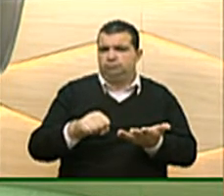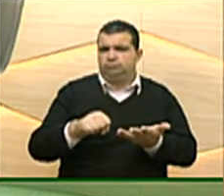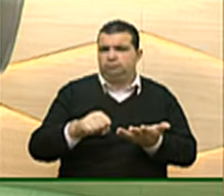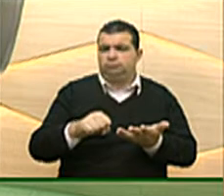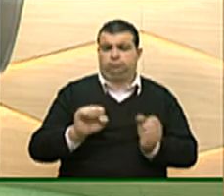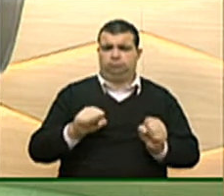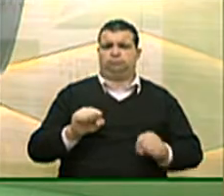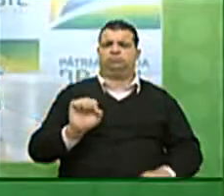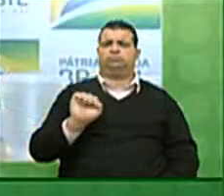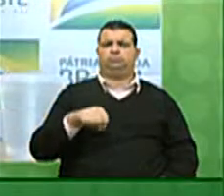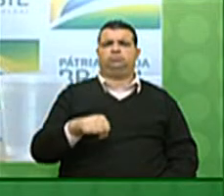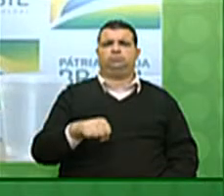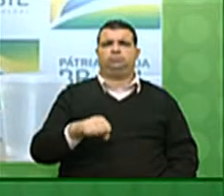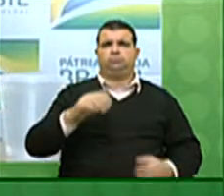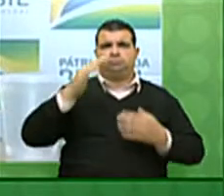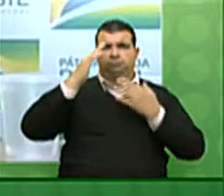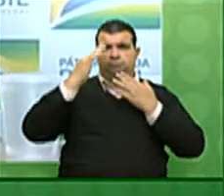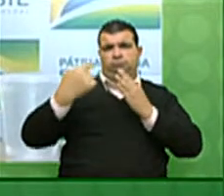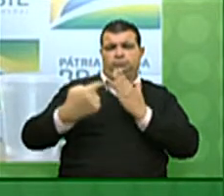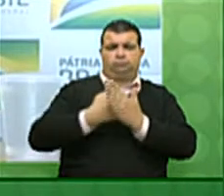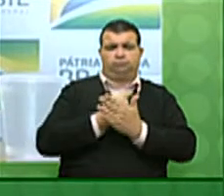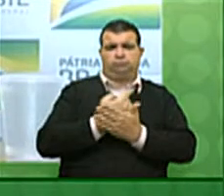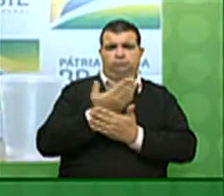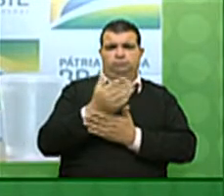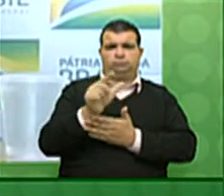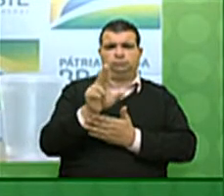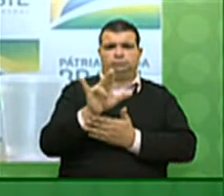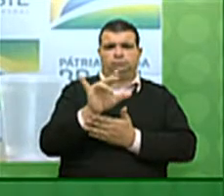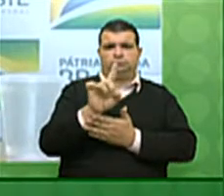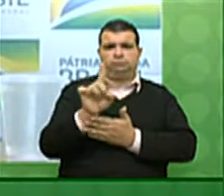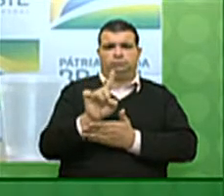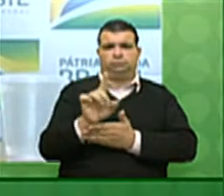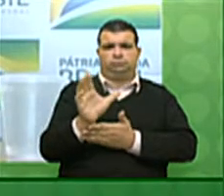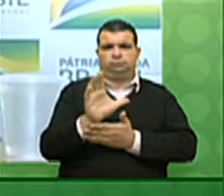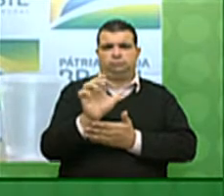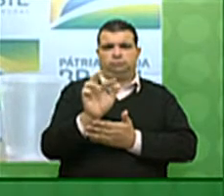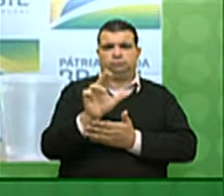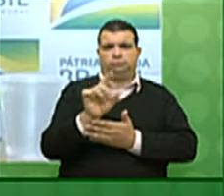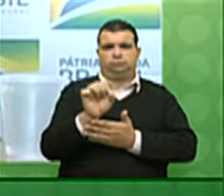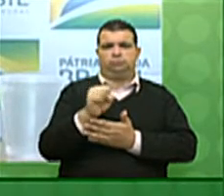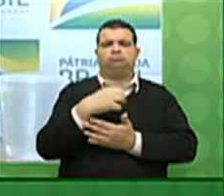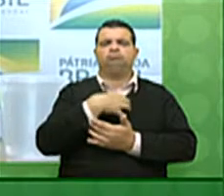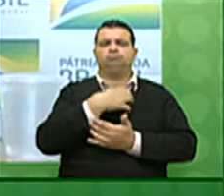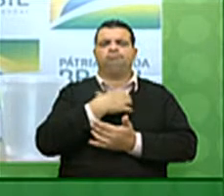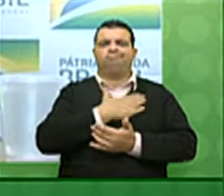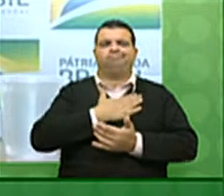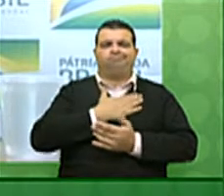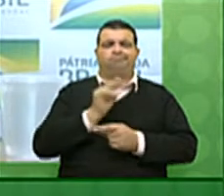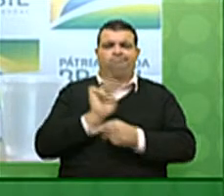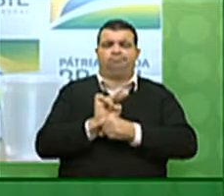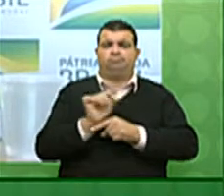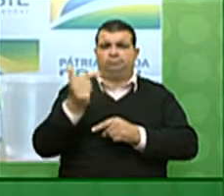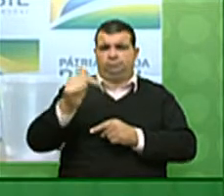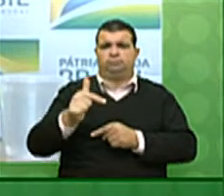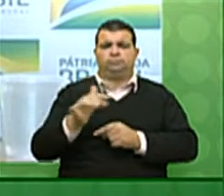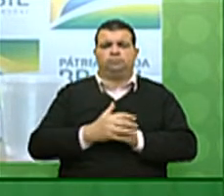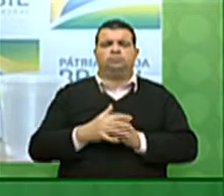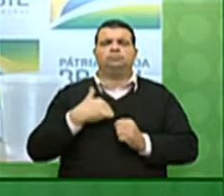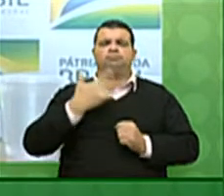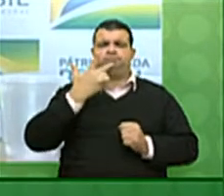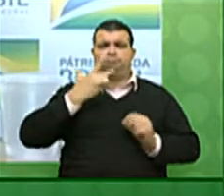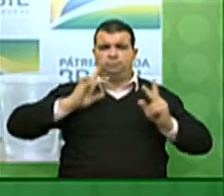Mantido? Muito obrigado pela pergunta aí, Luiz Carlos, prazer em revê-lo. Eu sempre tenho